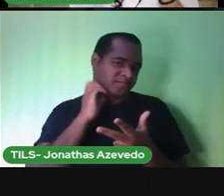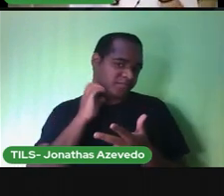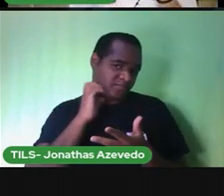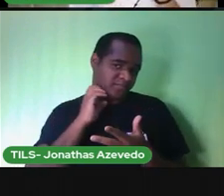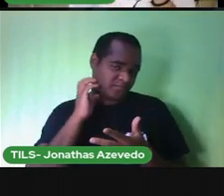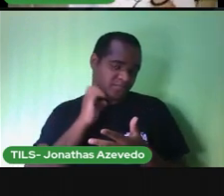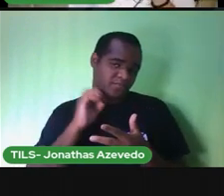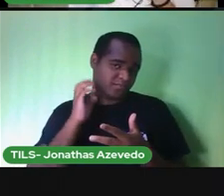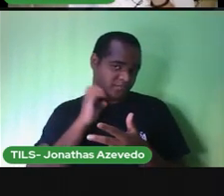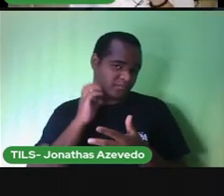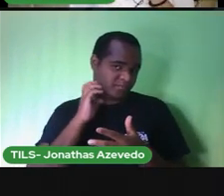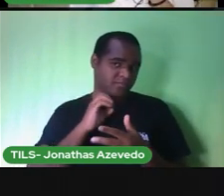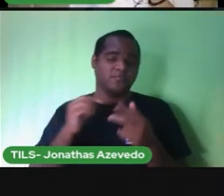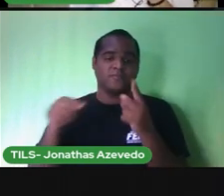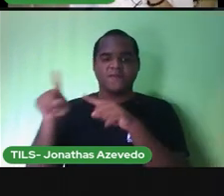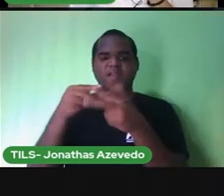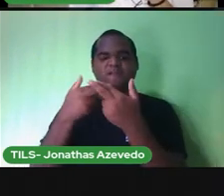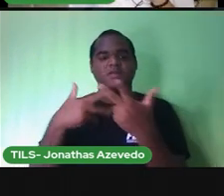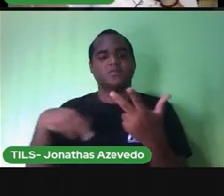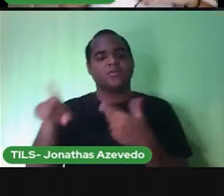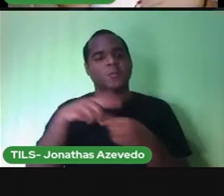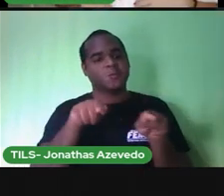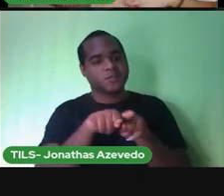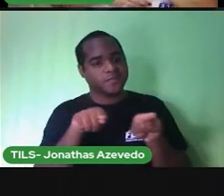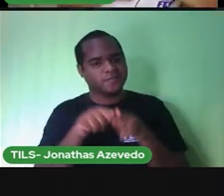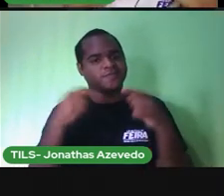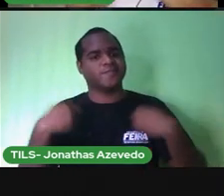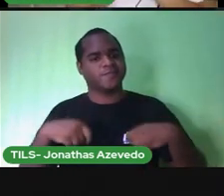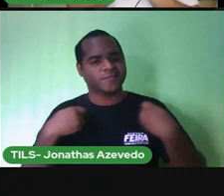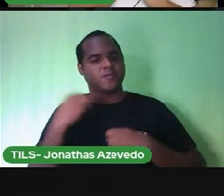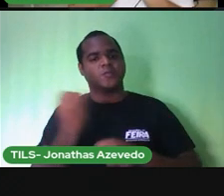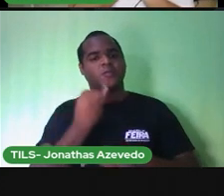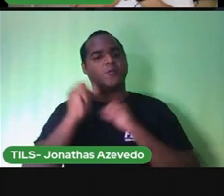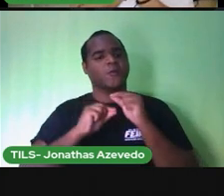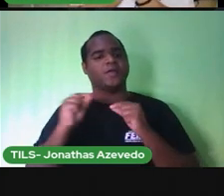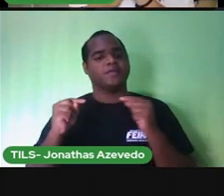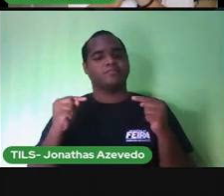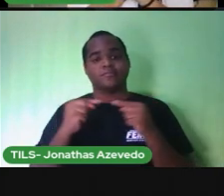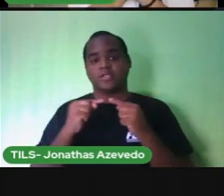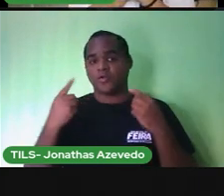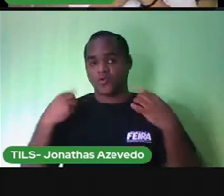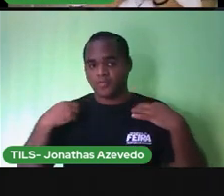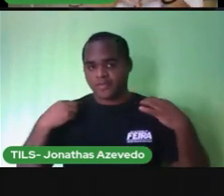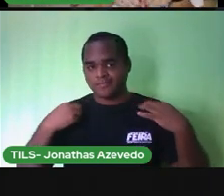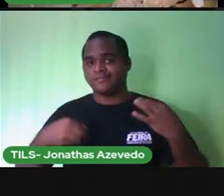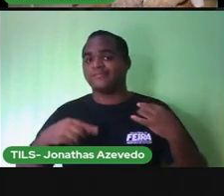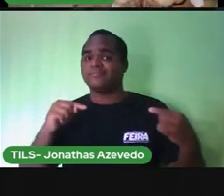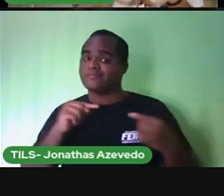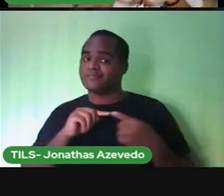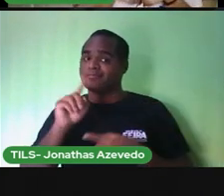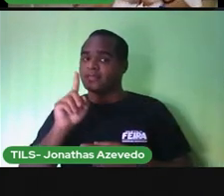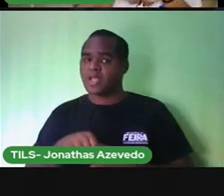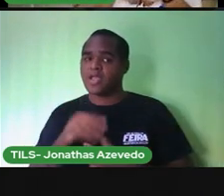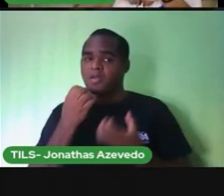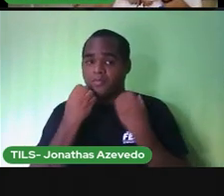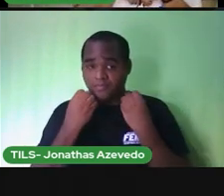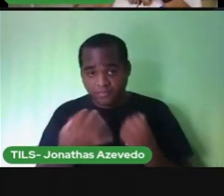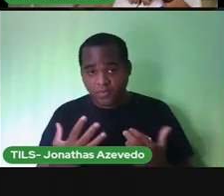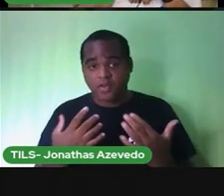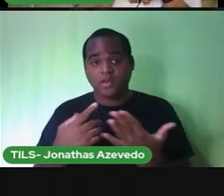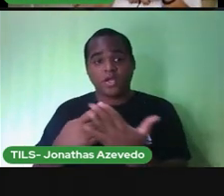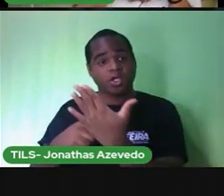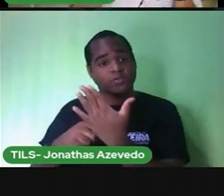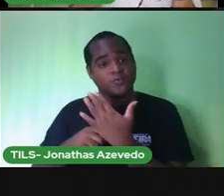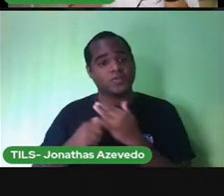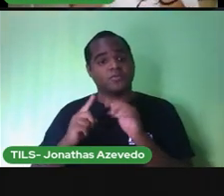também a gente precisa ficar mais agasalhadozinho. A gente precisa de uma roupa que seja boa para o